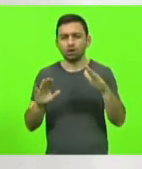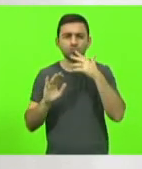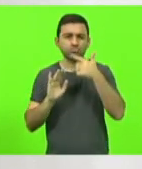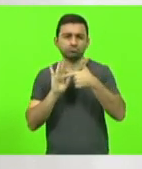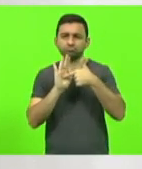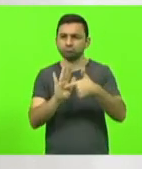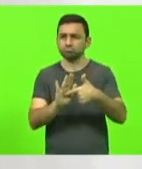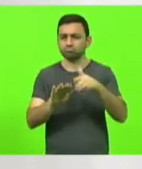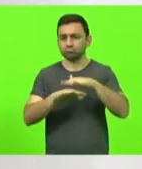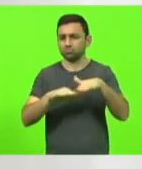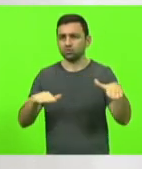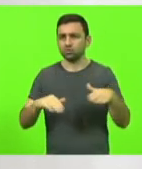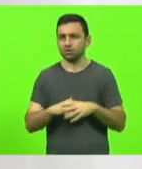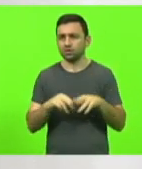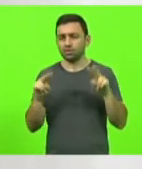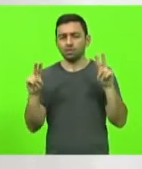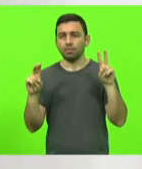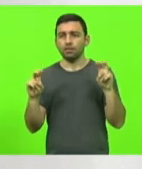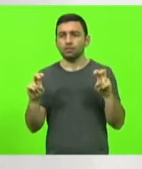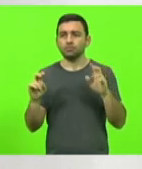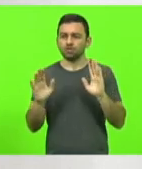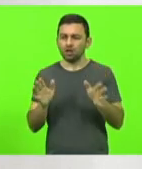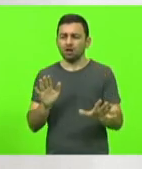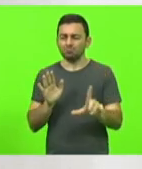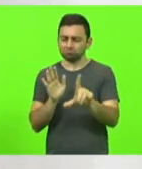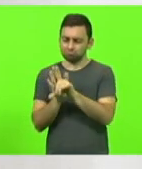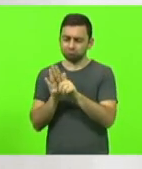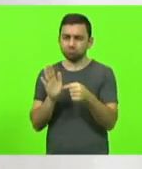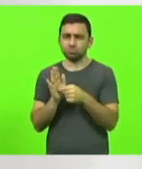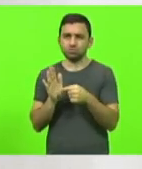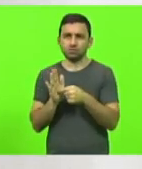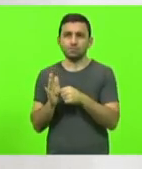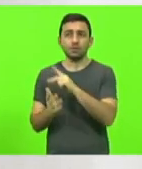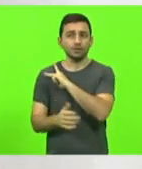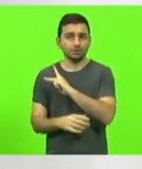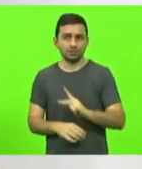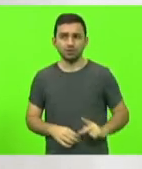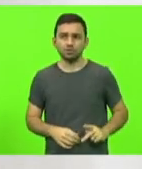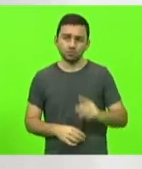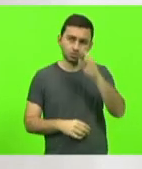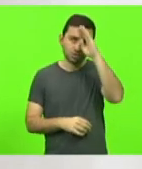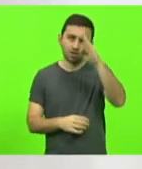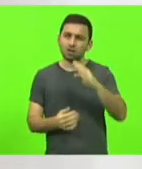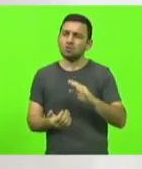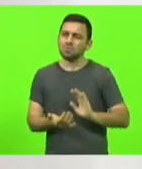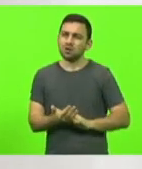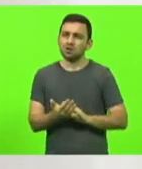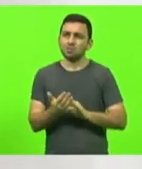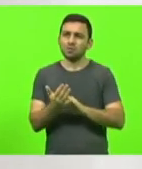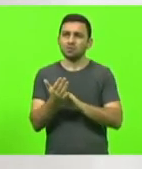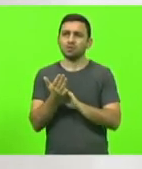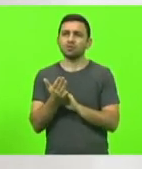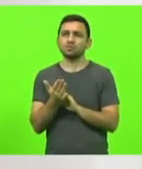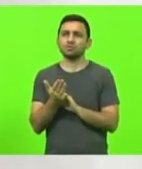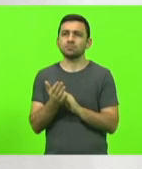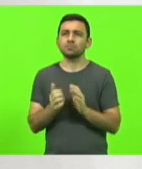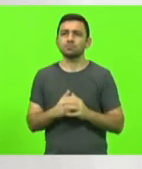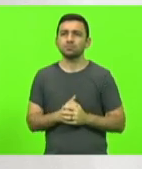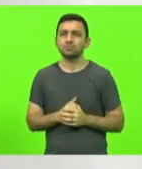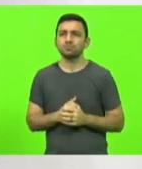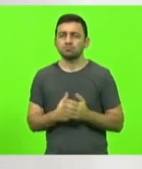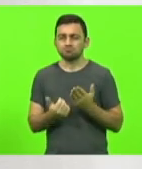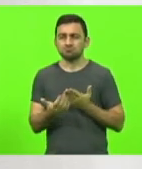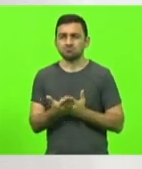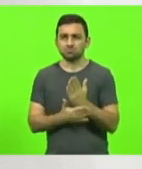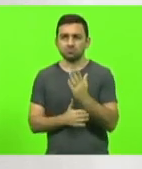sobre esse assunto porque ele já está bem regulamentado. O presidente Bolsonaro aqui está de parabéns, merece nossos aplausos por ter feito, sancionado